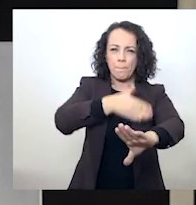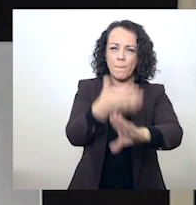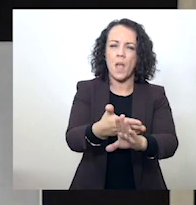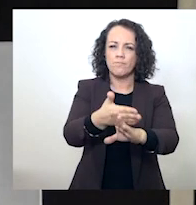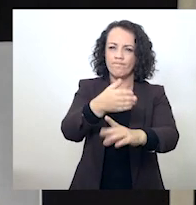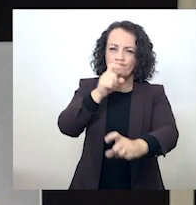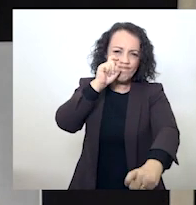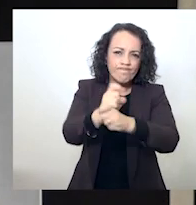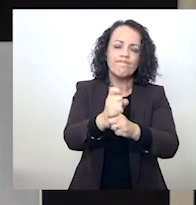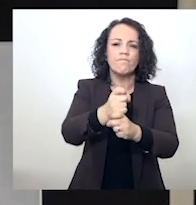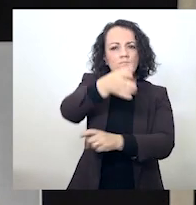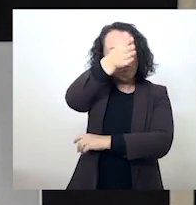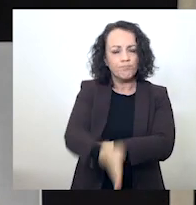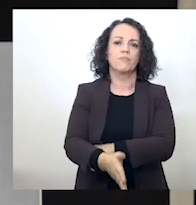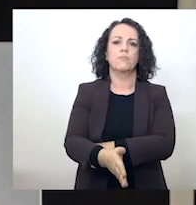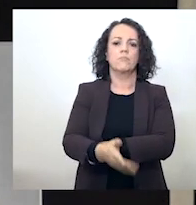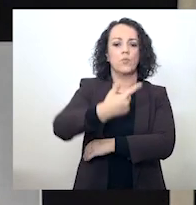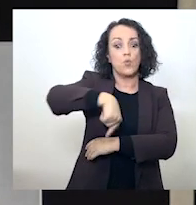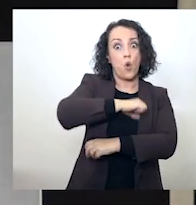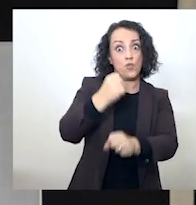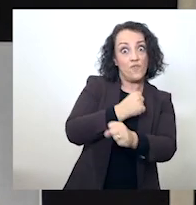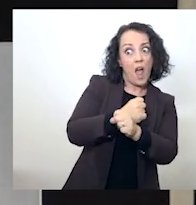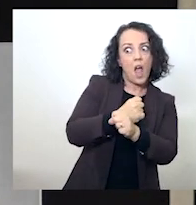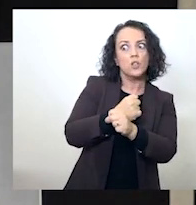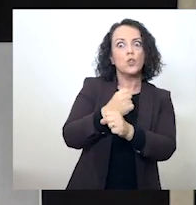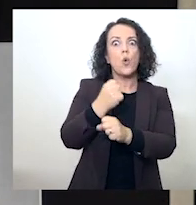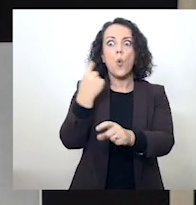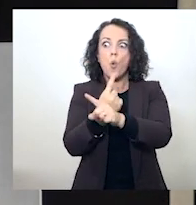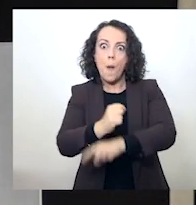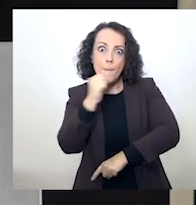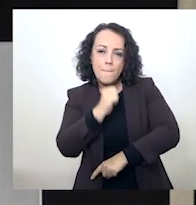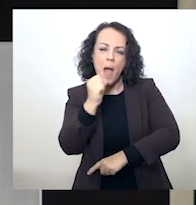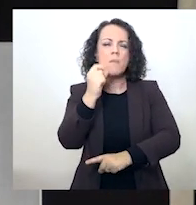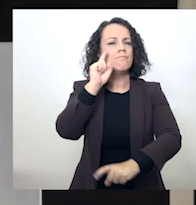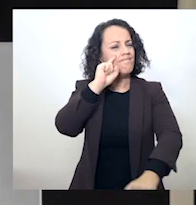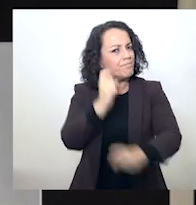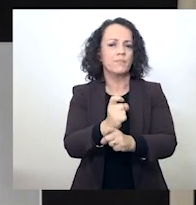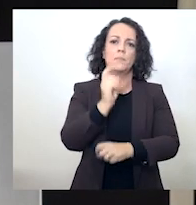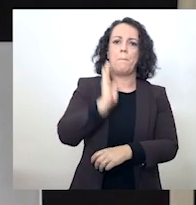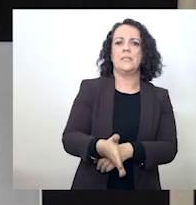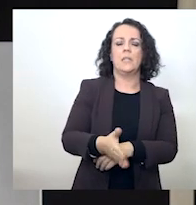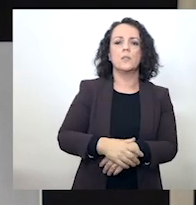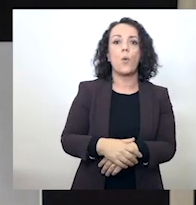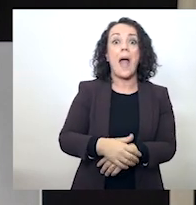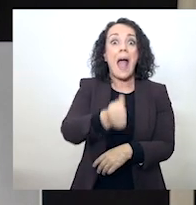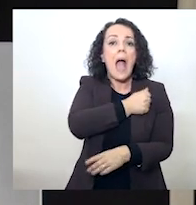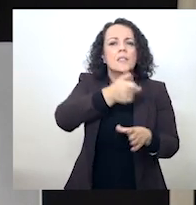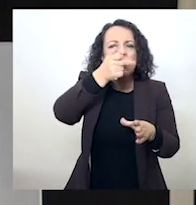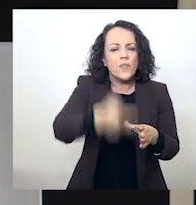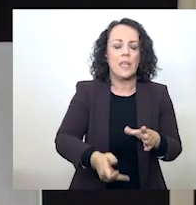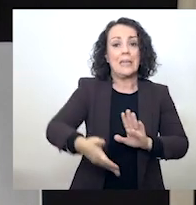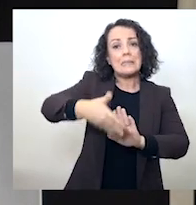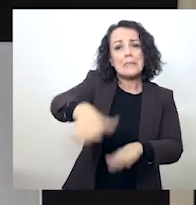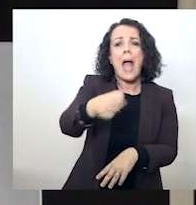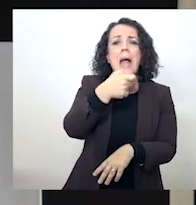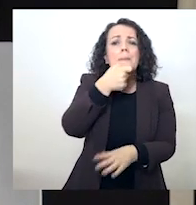mais firmes no que fizermos e do que não fizermos. Ficar em casa, sair só se imprescindível